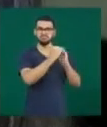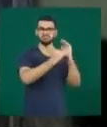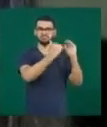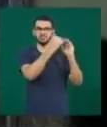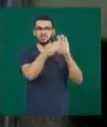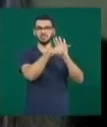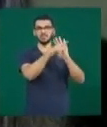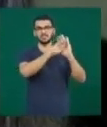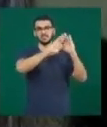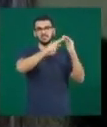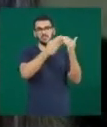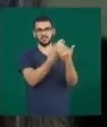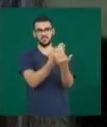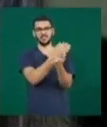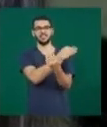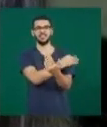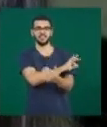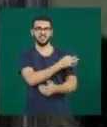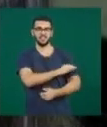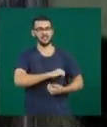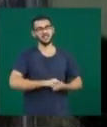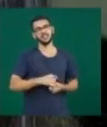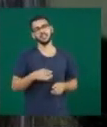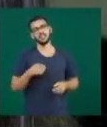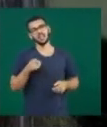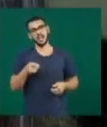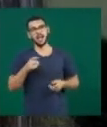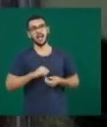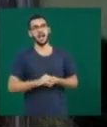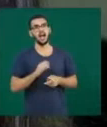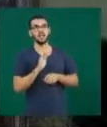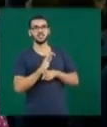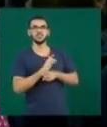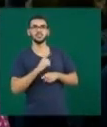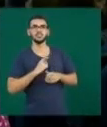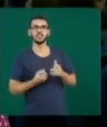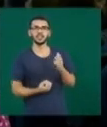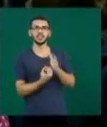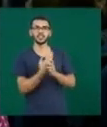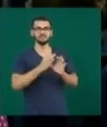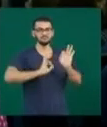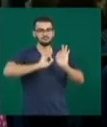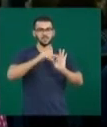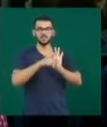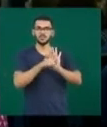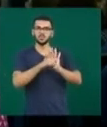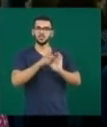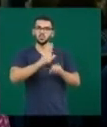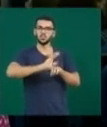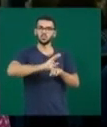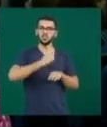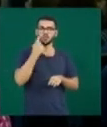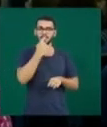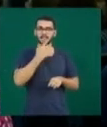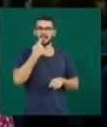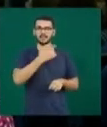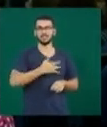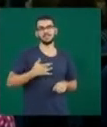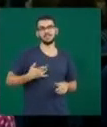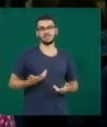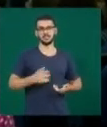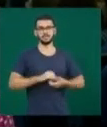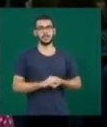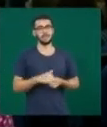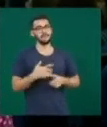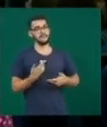aposentada ajudou na implantação do curso técnico em saúde bucal. Eu penso que o professor, ele contribui na formação